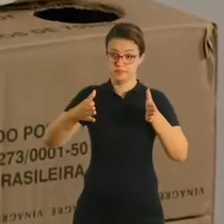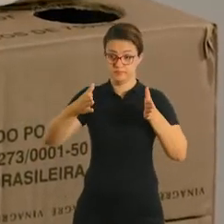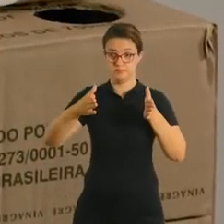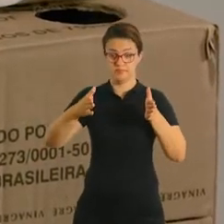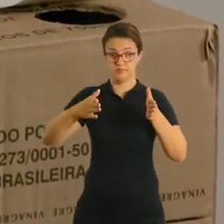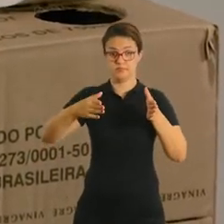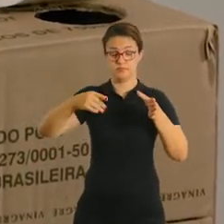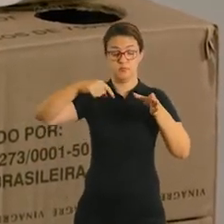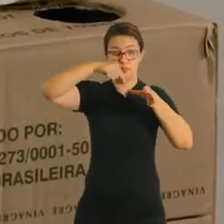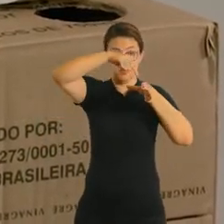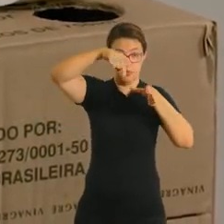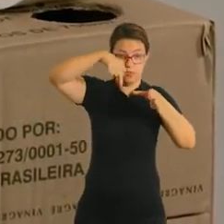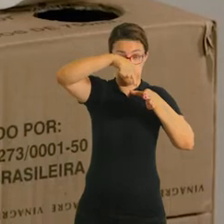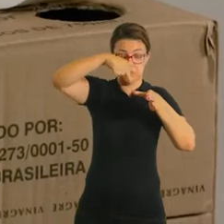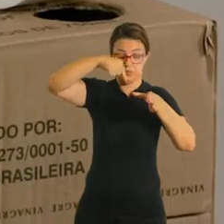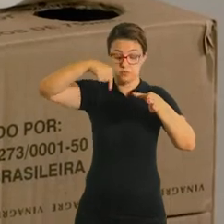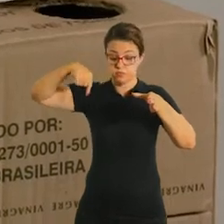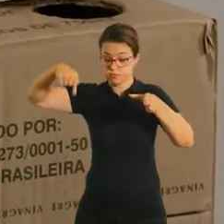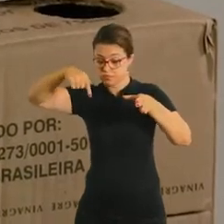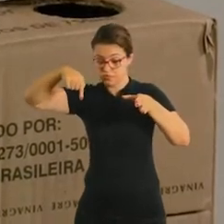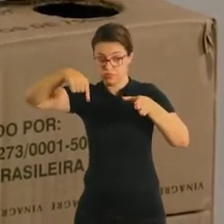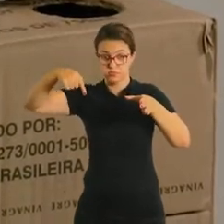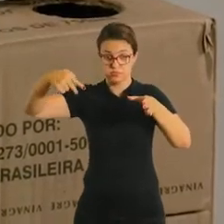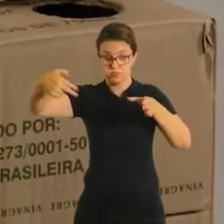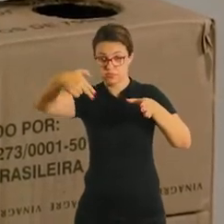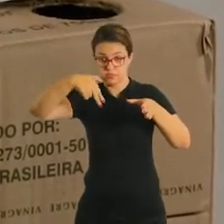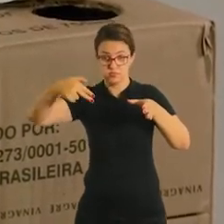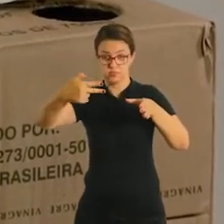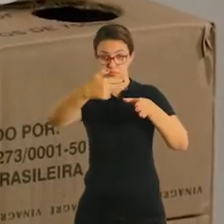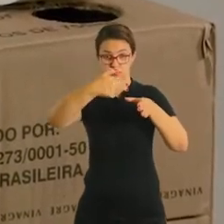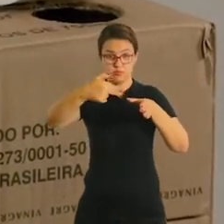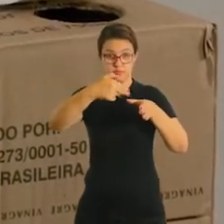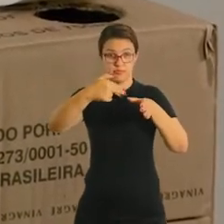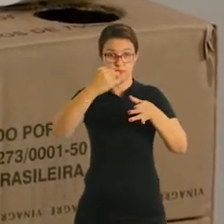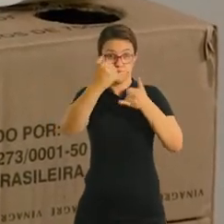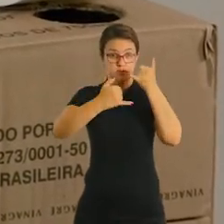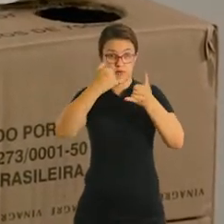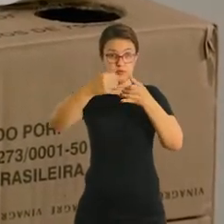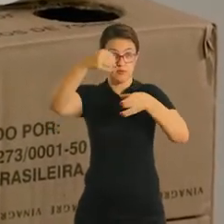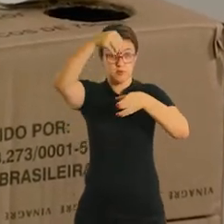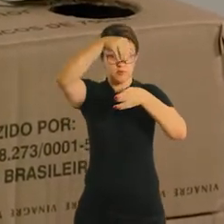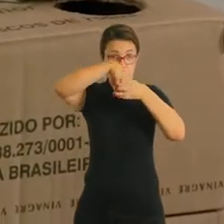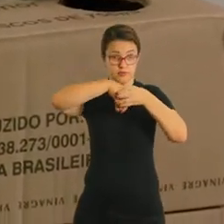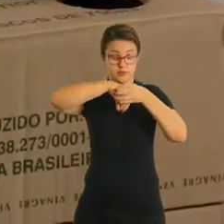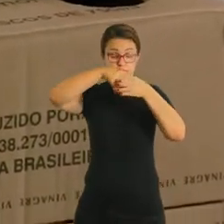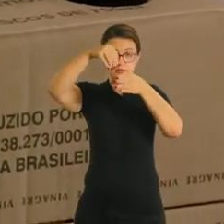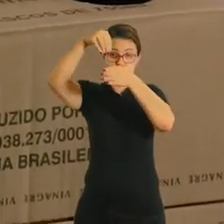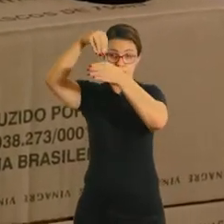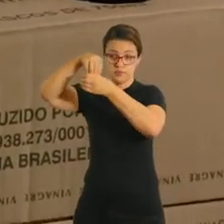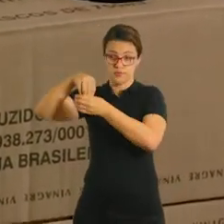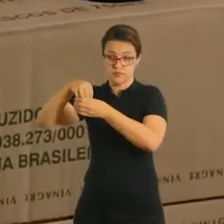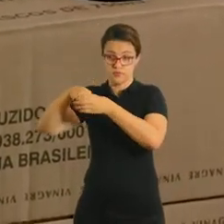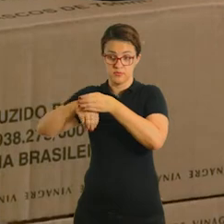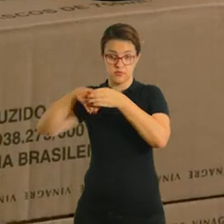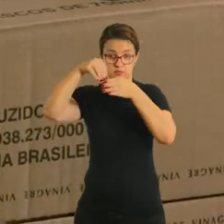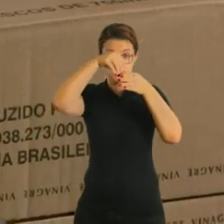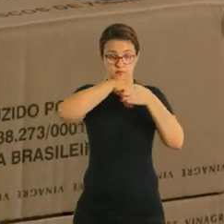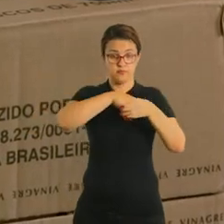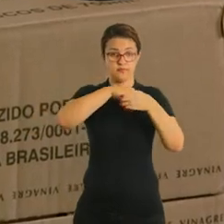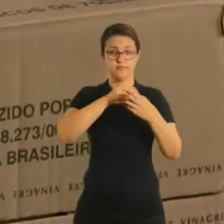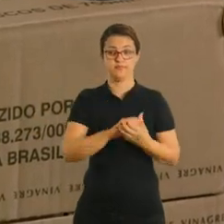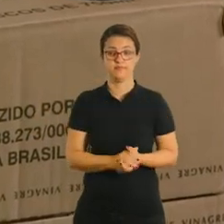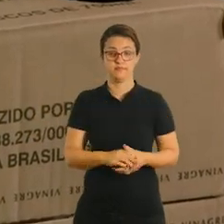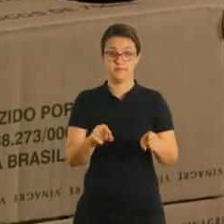furos nela, de maneira que passe o brinquedinho que você escolher para brincadeira, né? Desse jeito. Eu